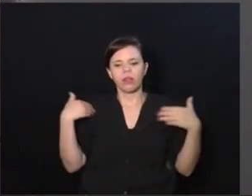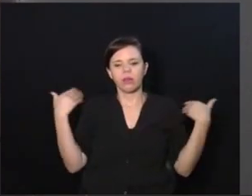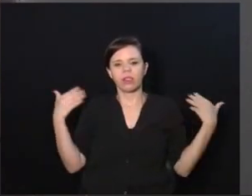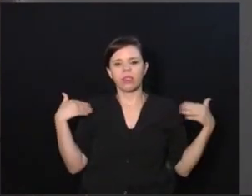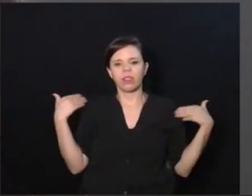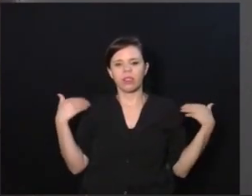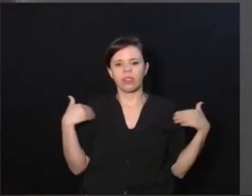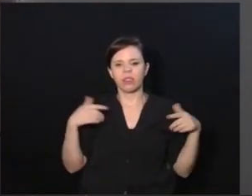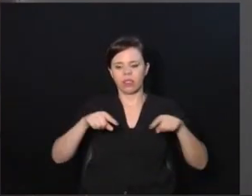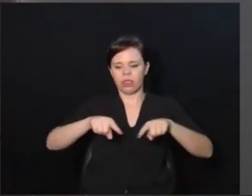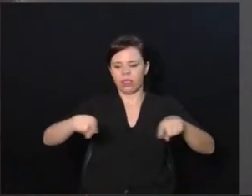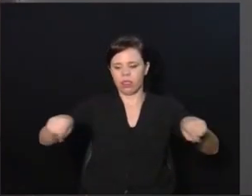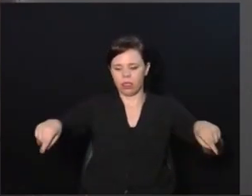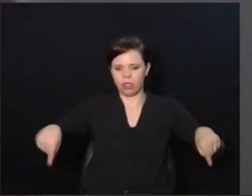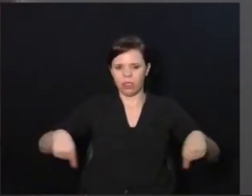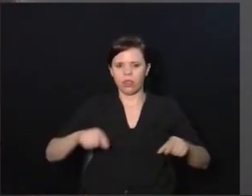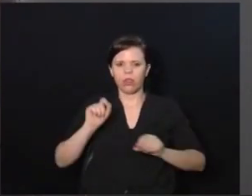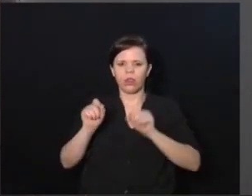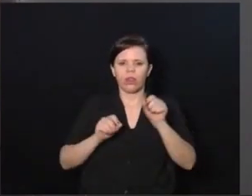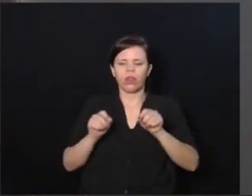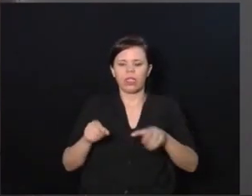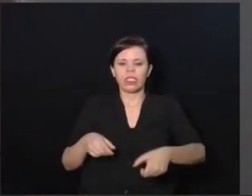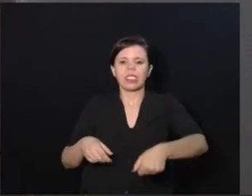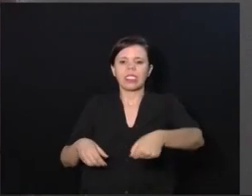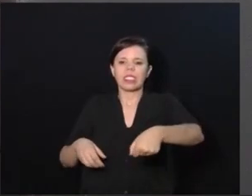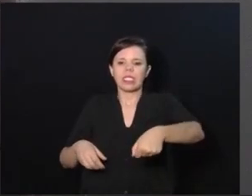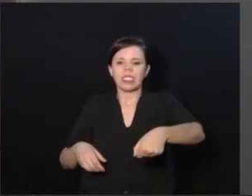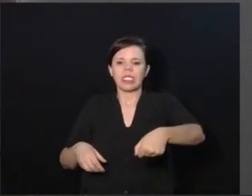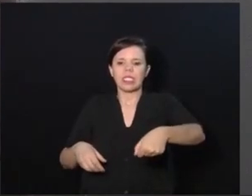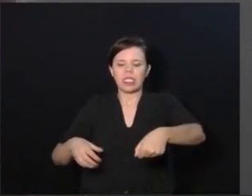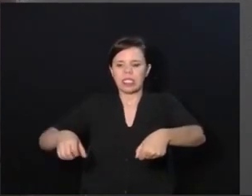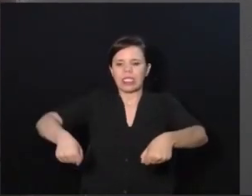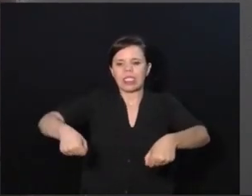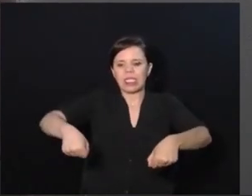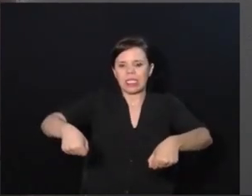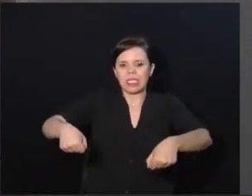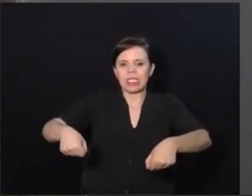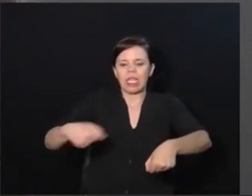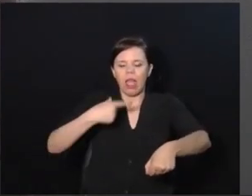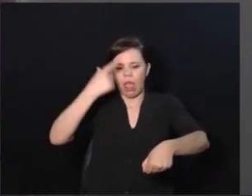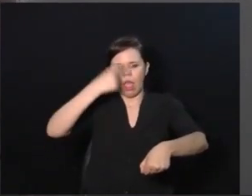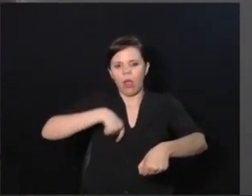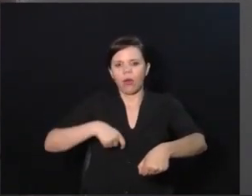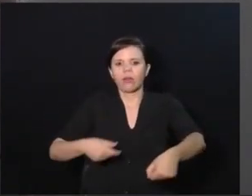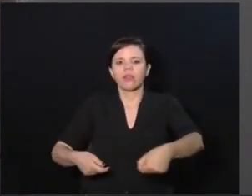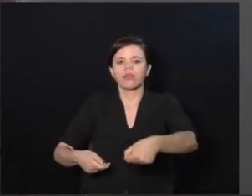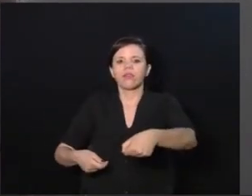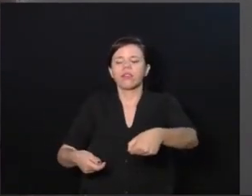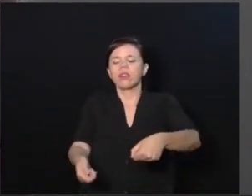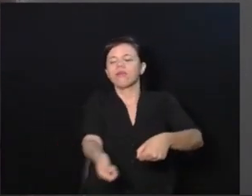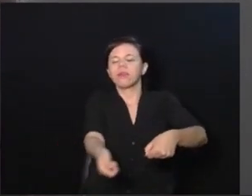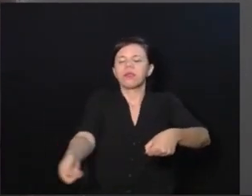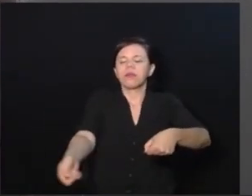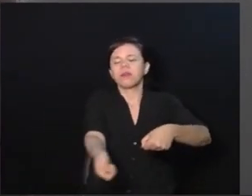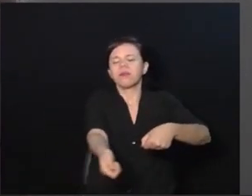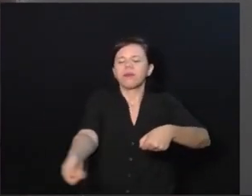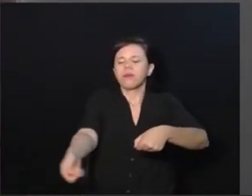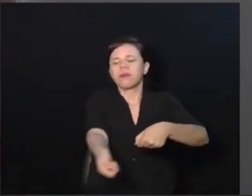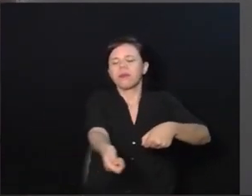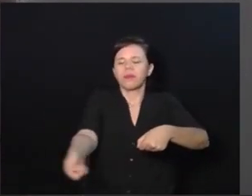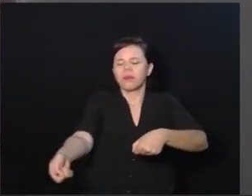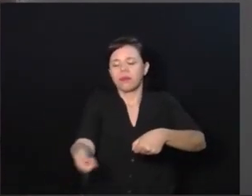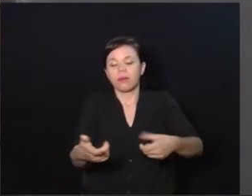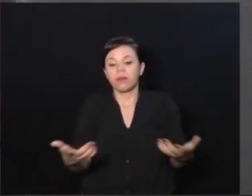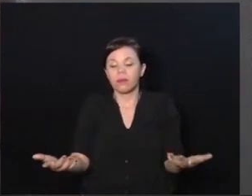bicicleta na quadra e quem que ficava segurando do lado do guidão da bicicleta dela? Eu. Então, é